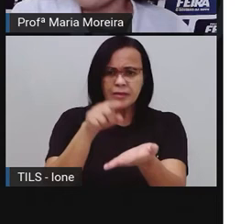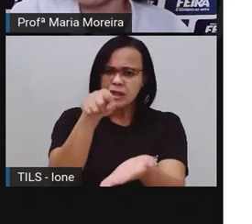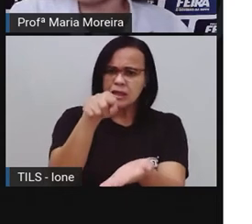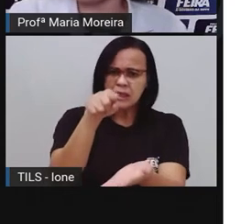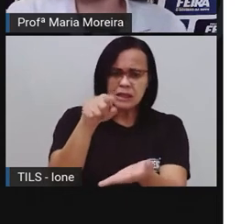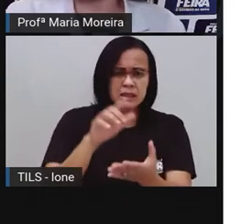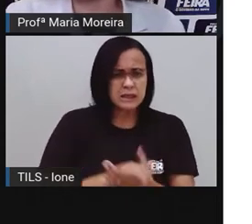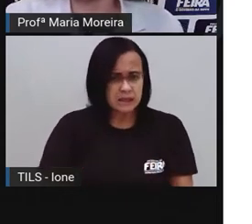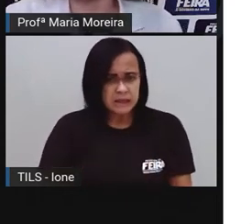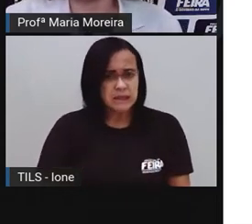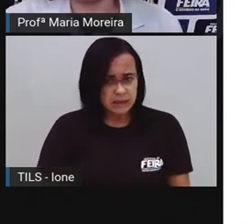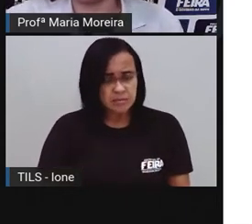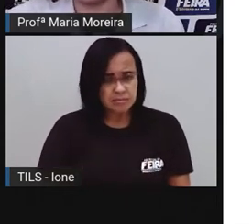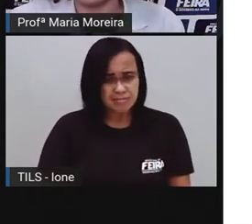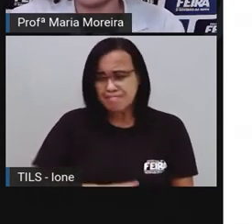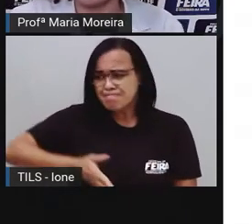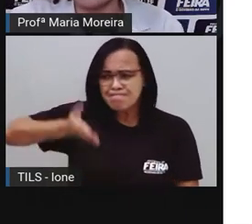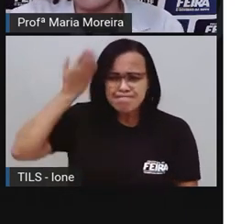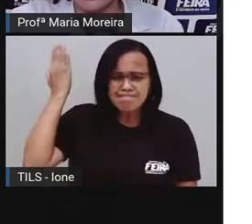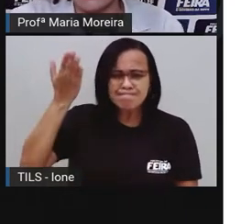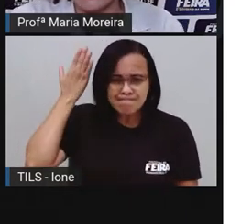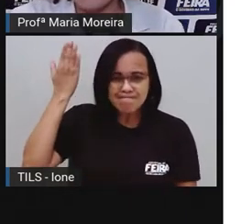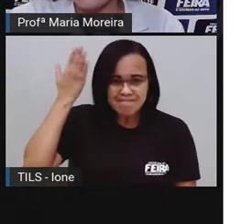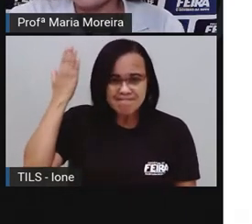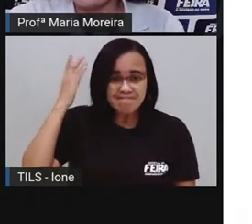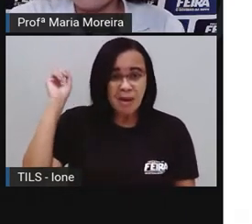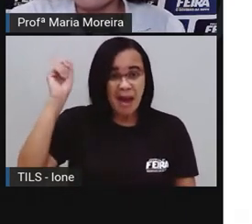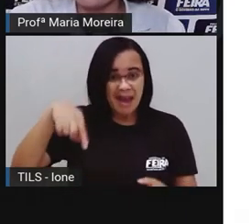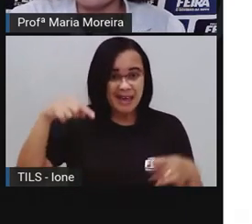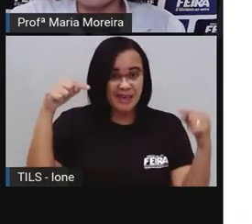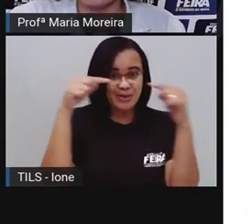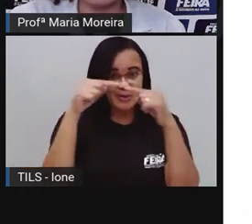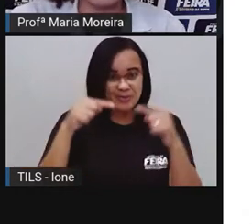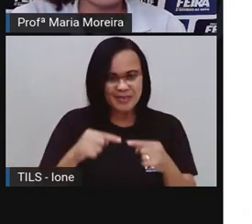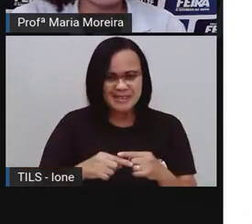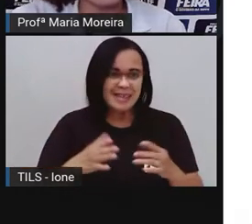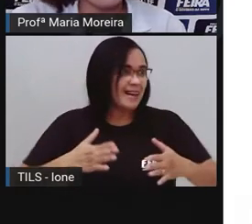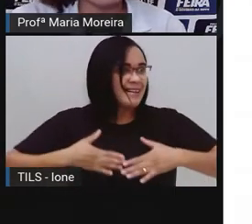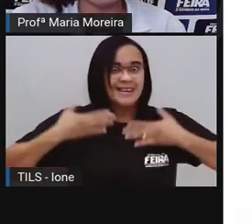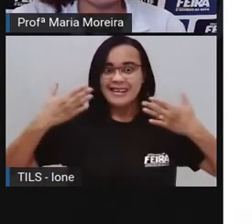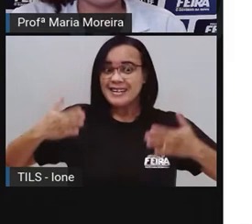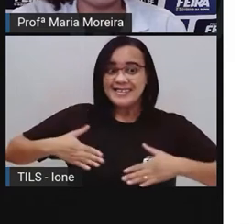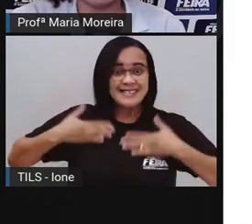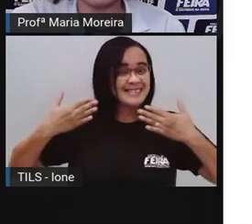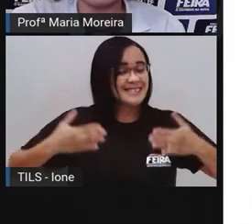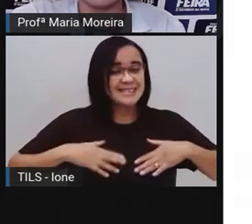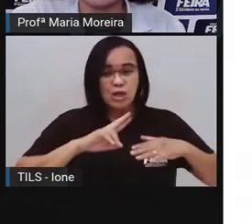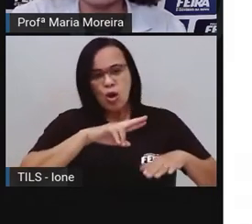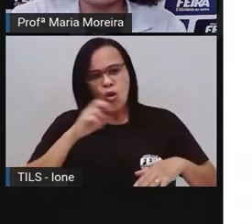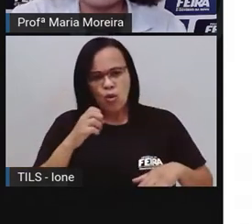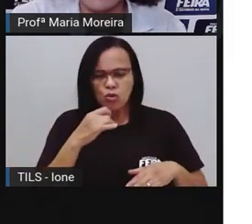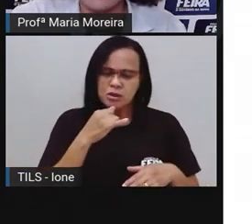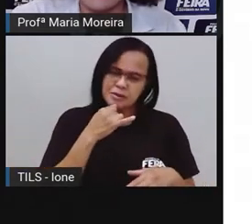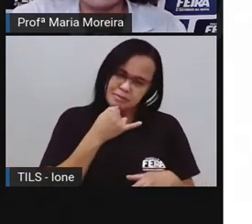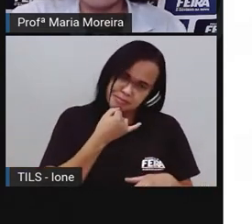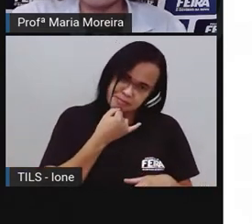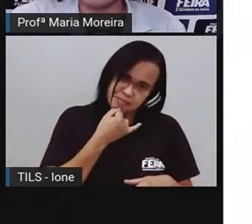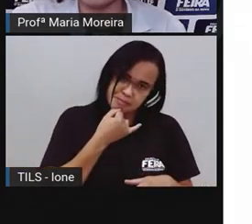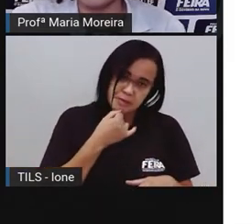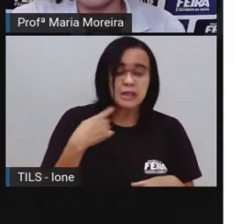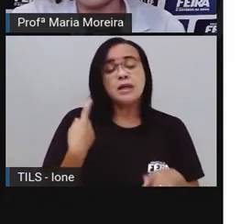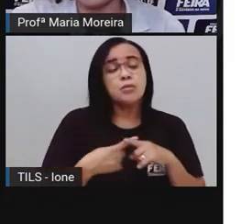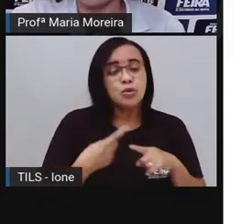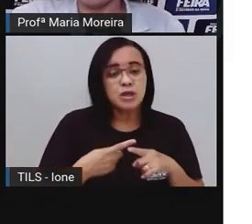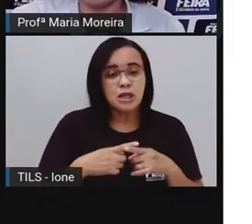foi motivo, gente, de muita alegria ou tristeza. Dependendo aí do seu conteúdo. Então, o que vai dizer se a carta é